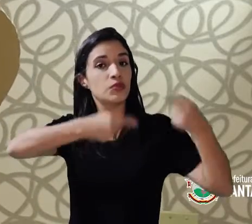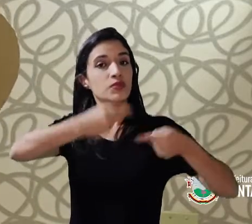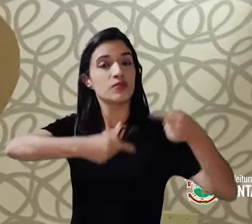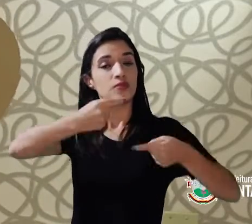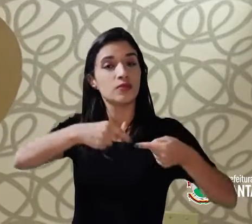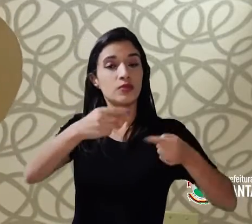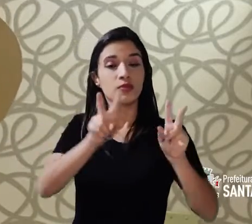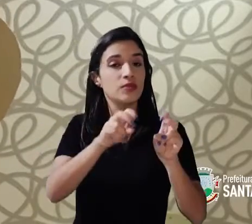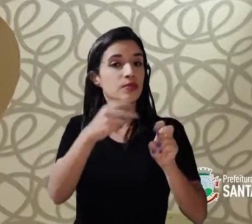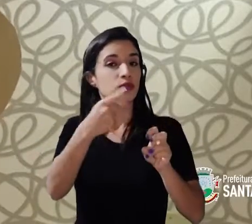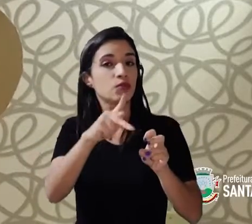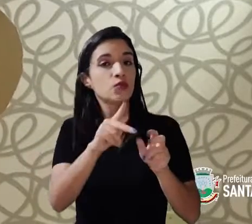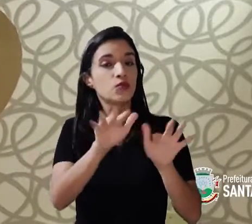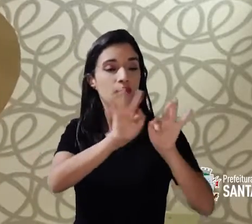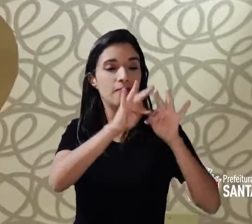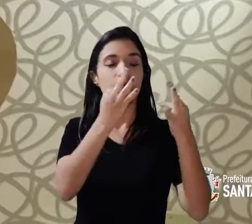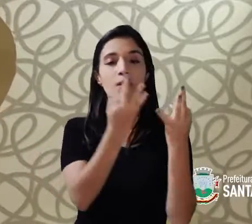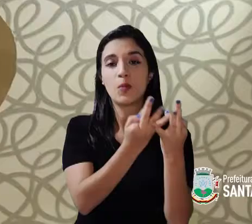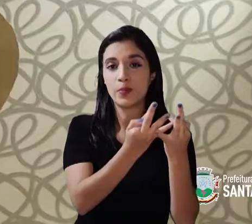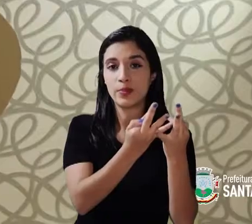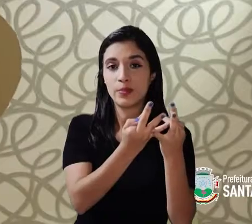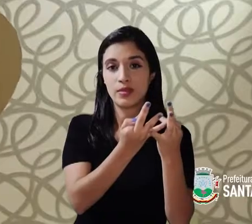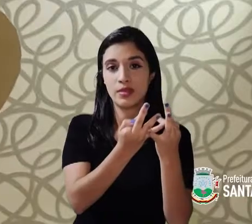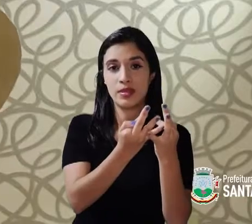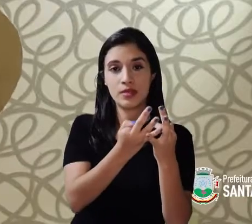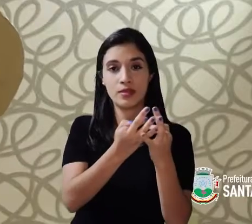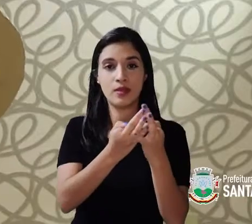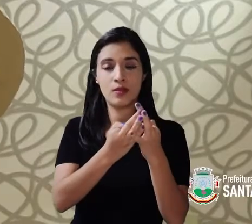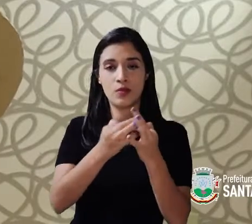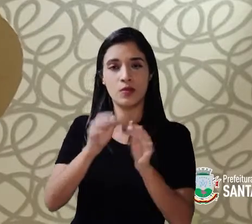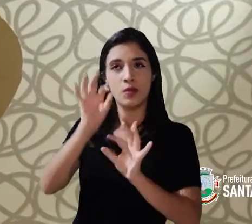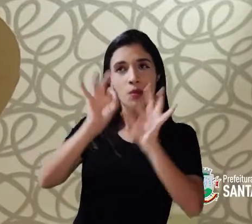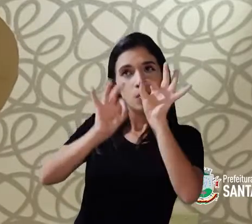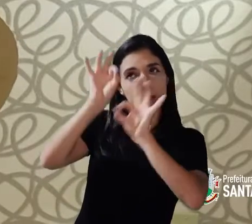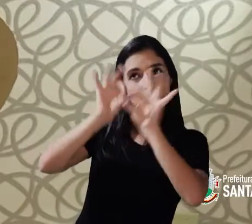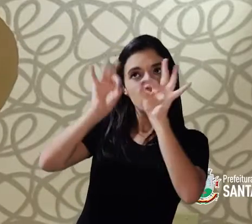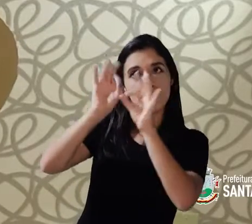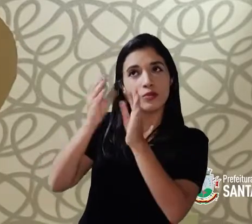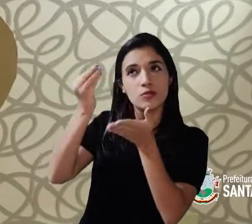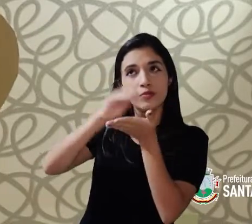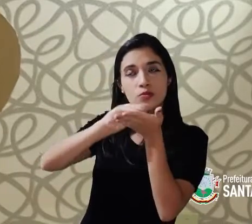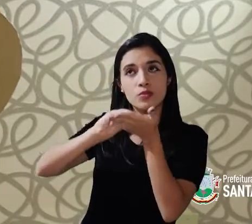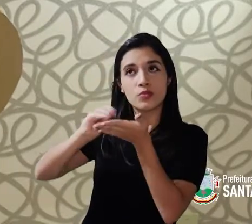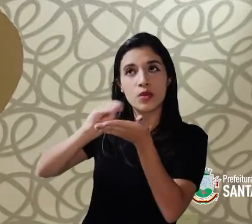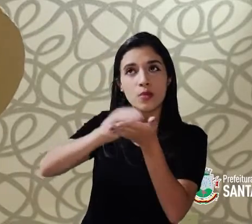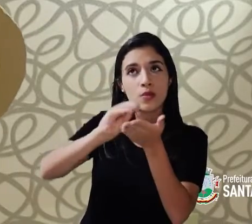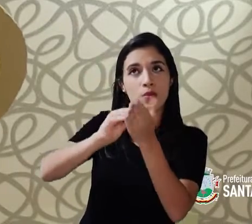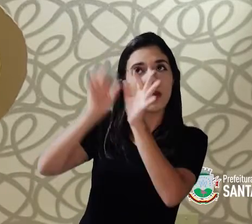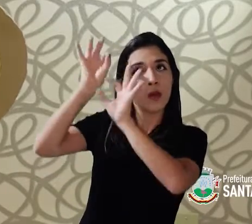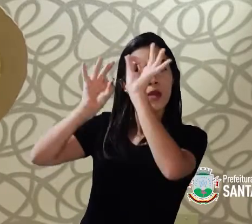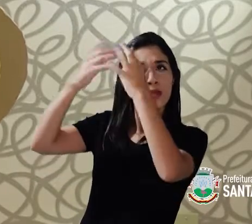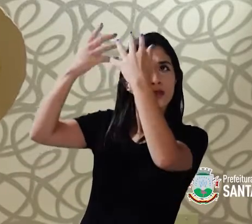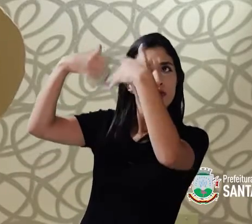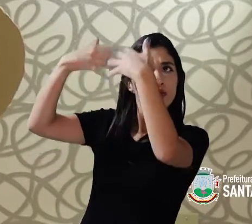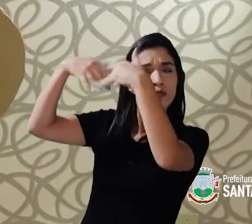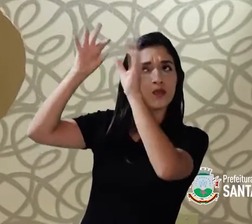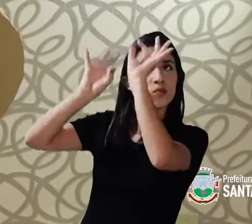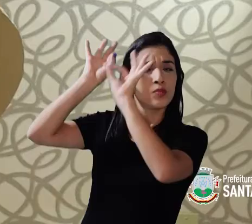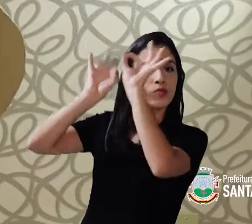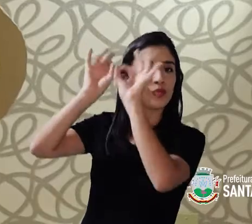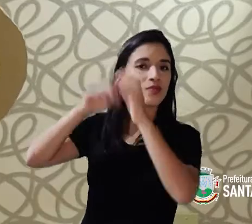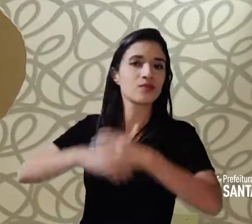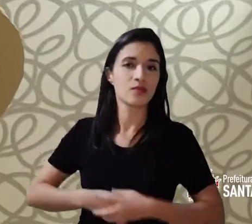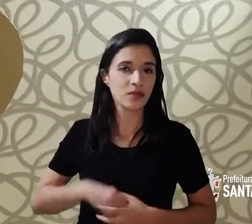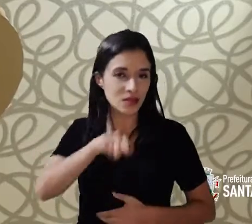debater o assunto aí, com a sua família, construindo esquemas mentais de organização do pensamento.